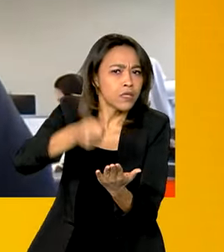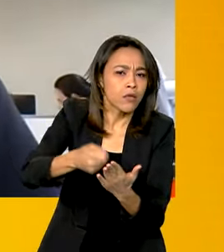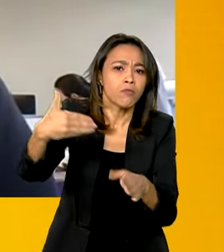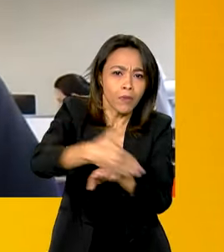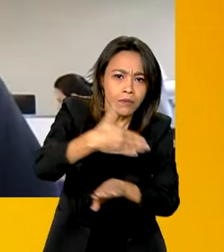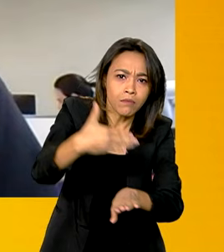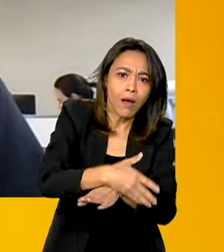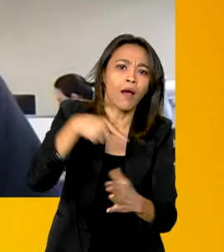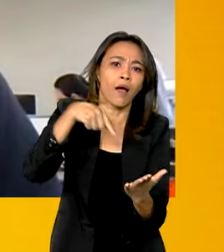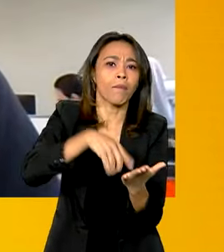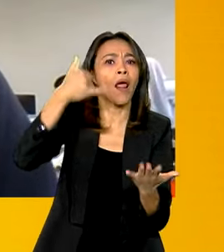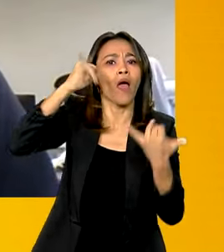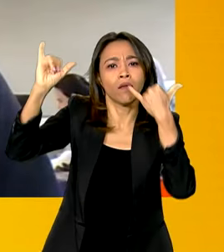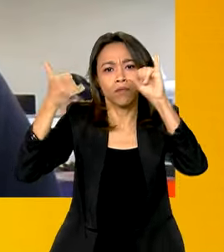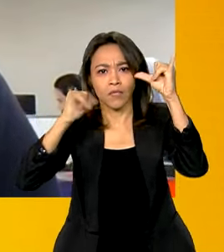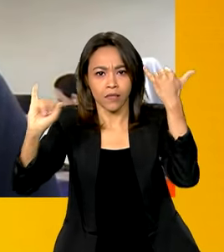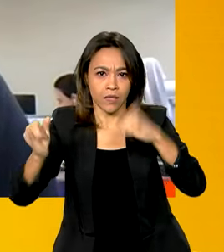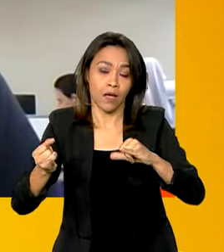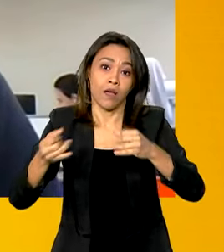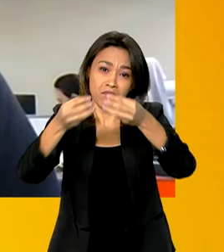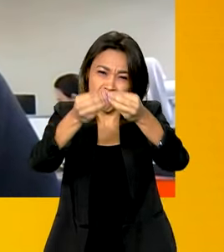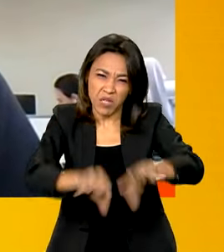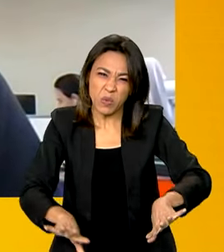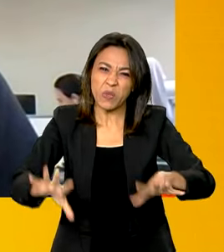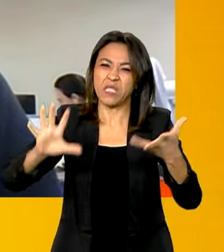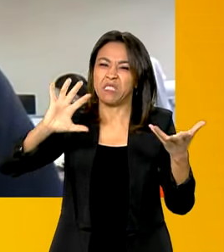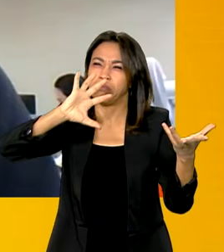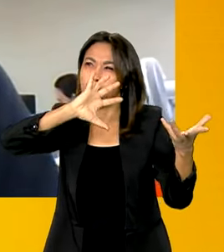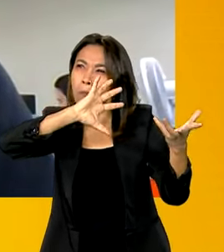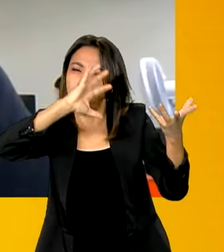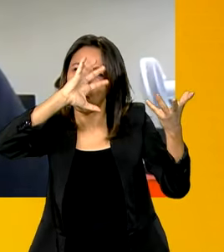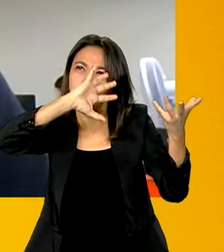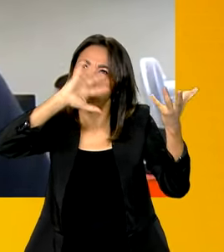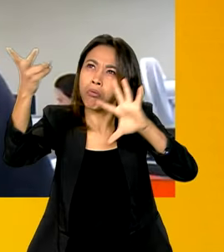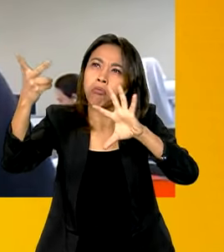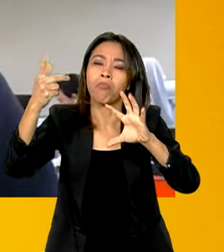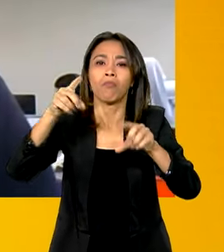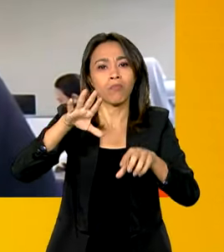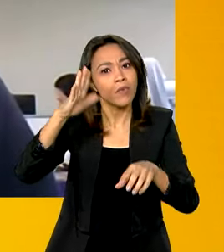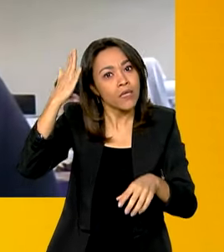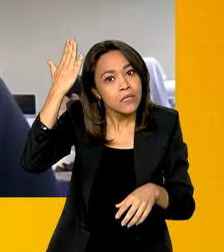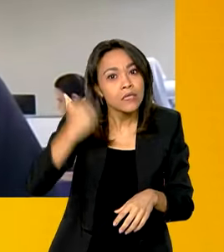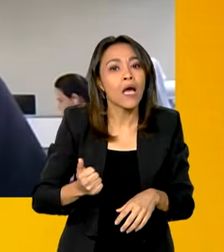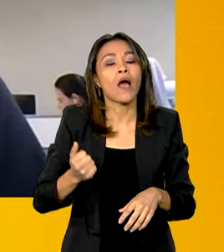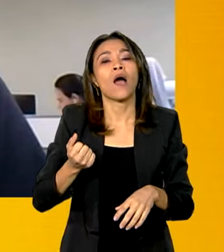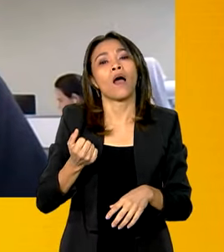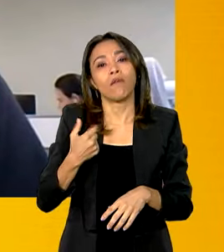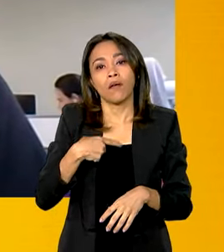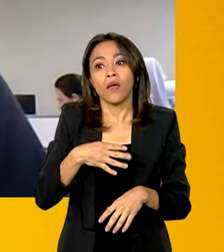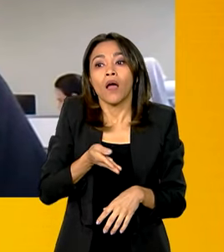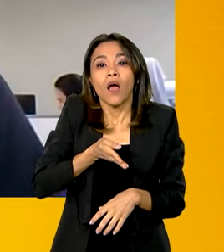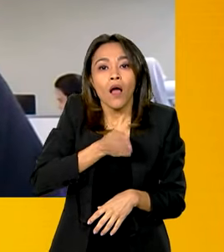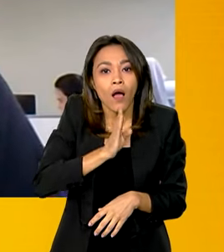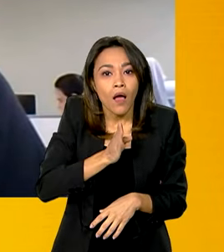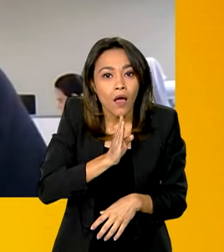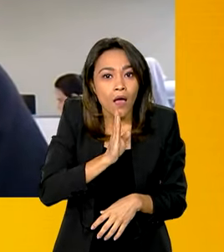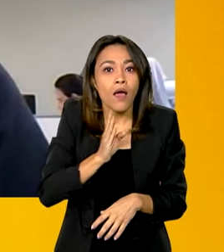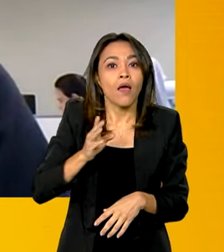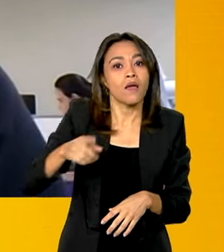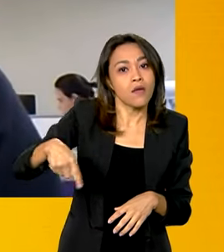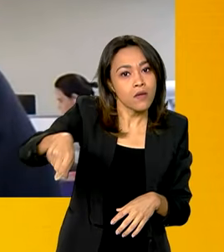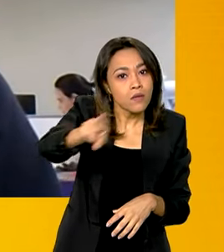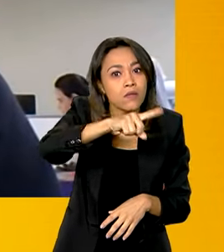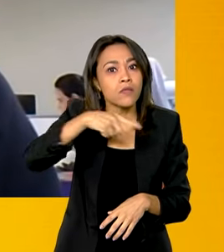da prevenção dos desastres, porque nós acreditamos que só a população conhecendo o risco, só os agentes públicos e privados